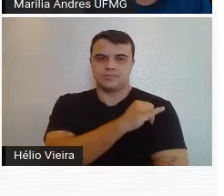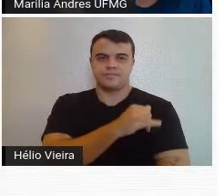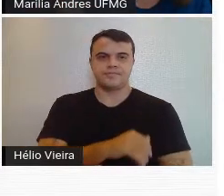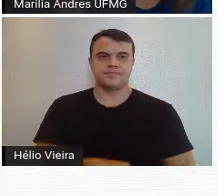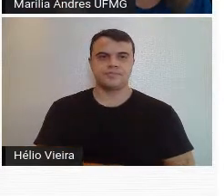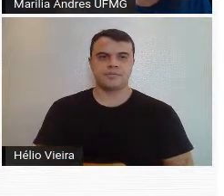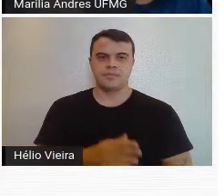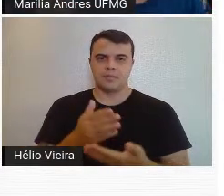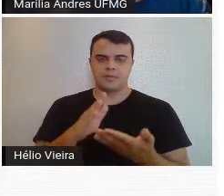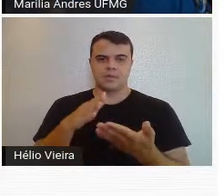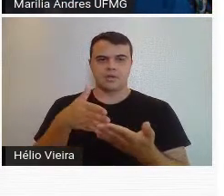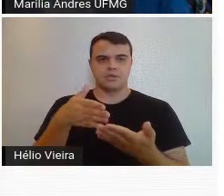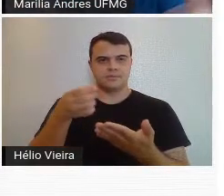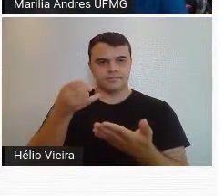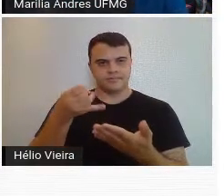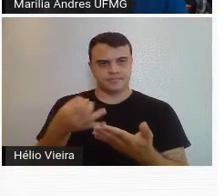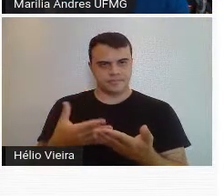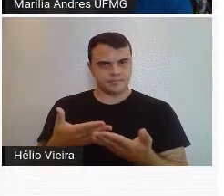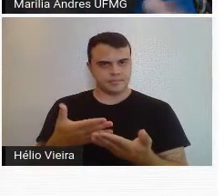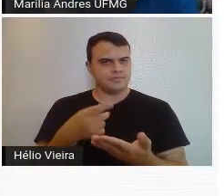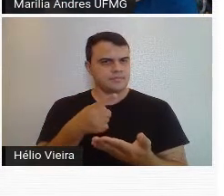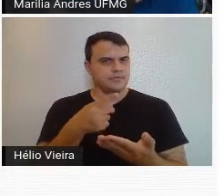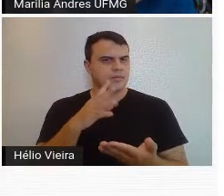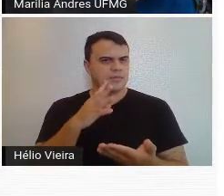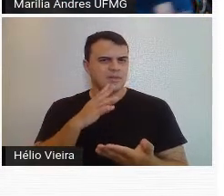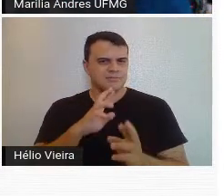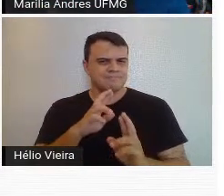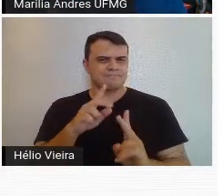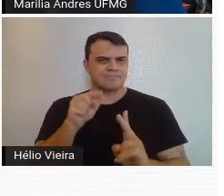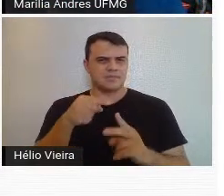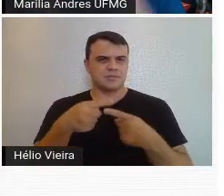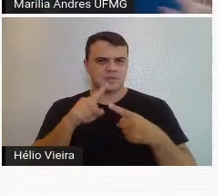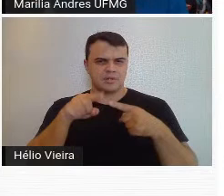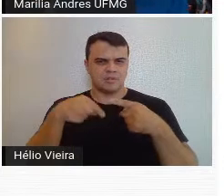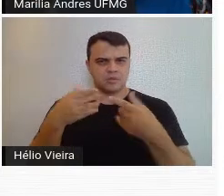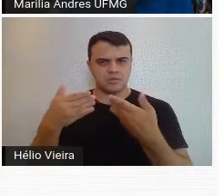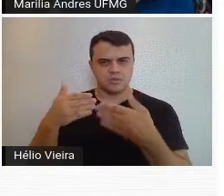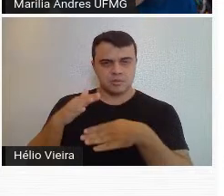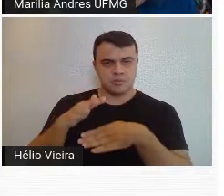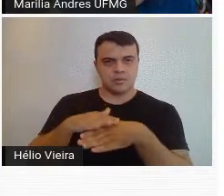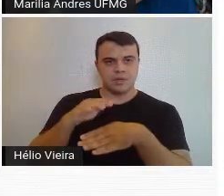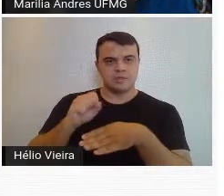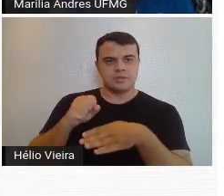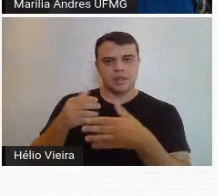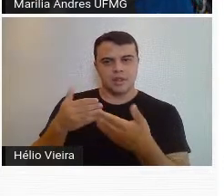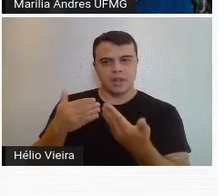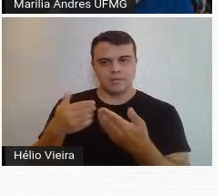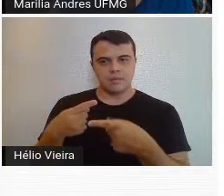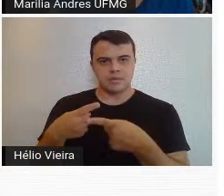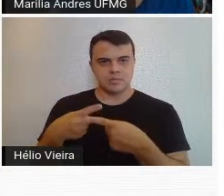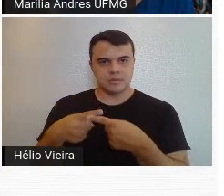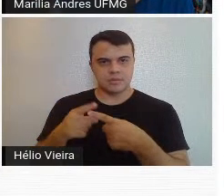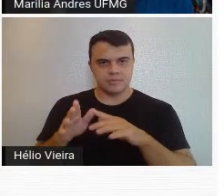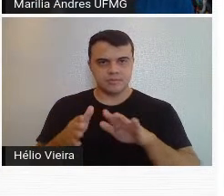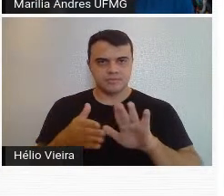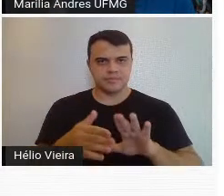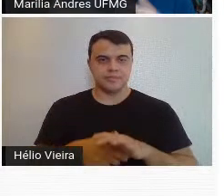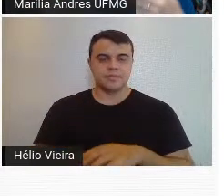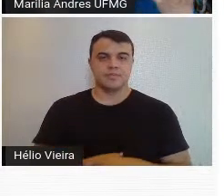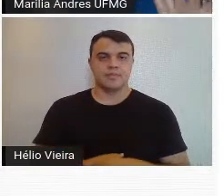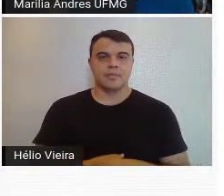Aí também é essa obra polêmica, que depois a gente pode discutir mais no debate, vamos passar para frente,